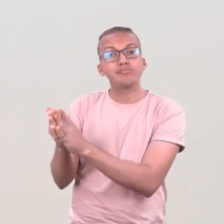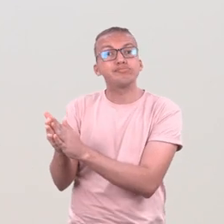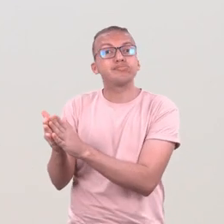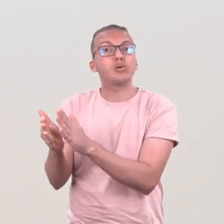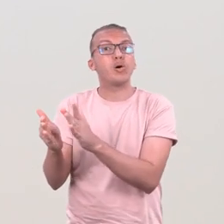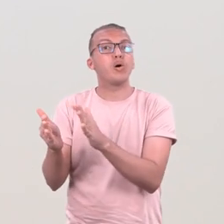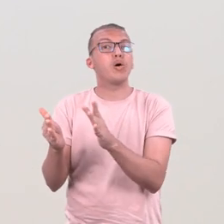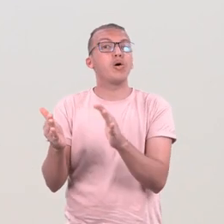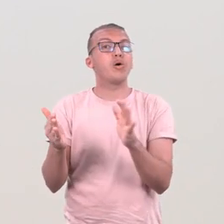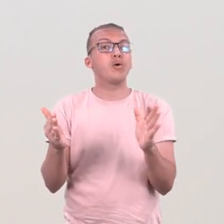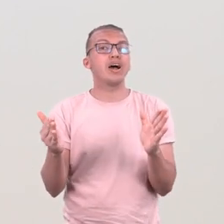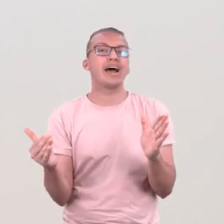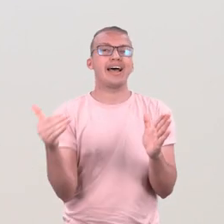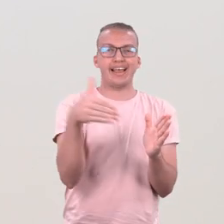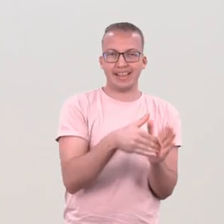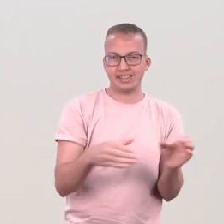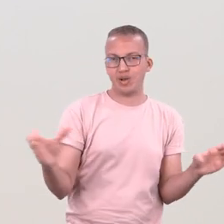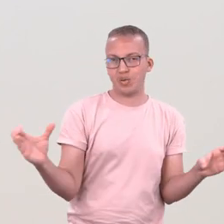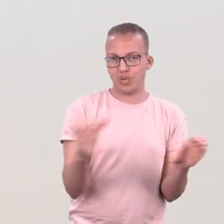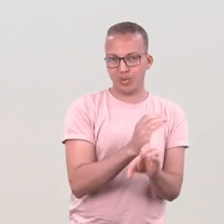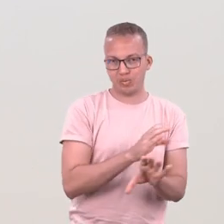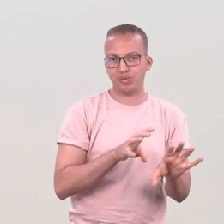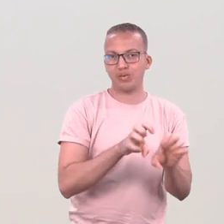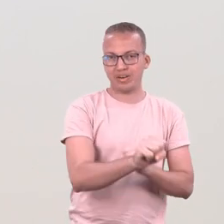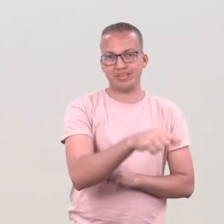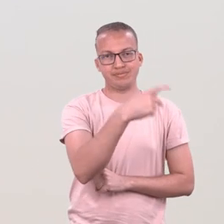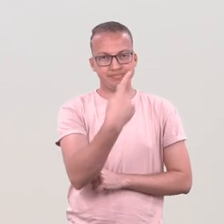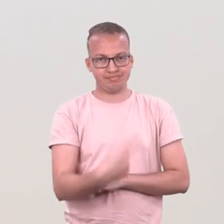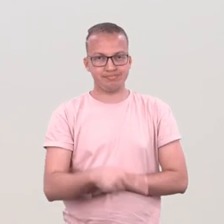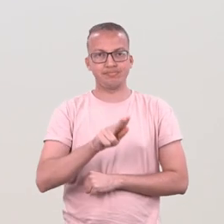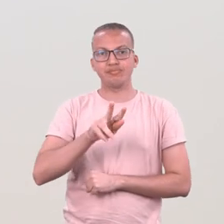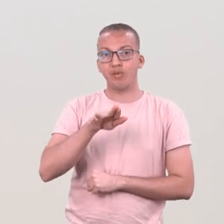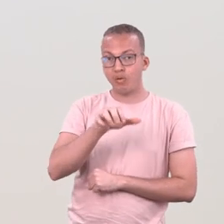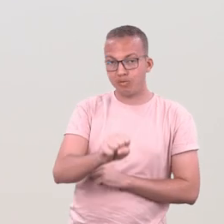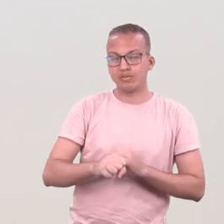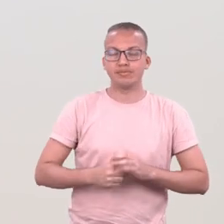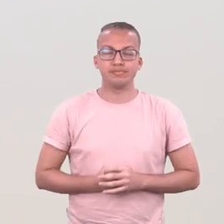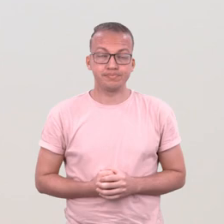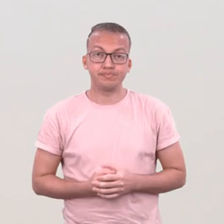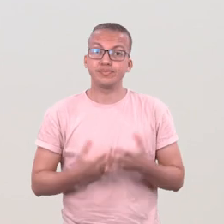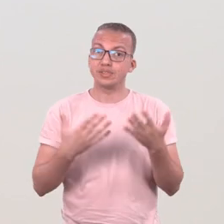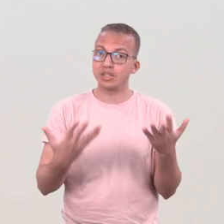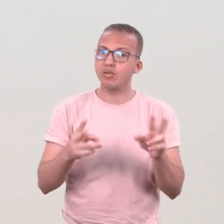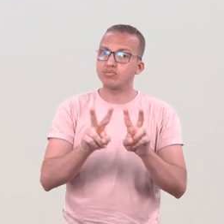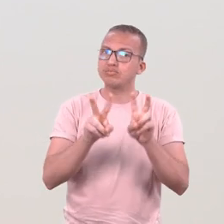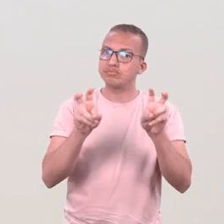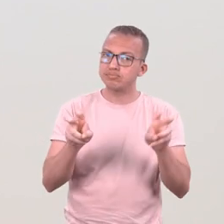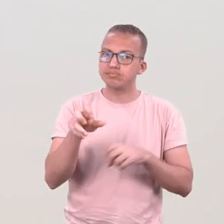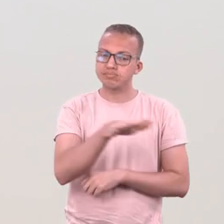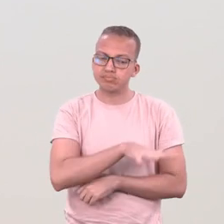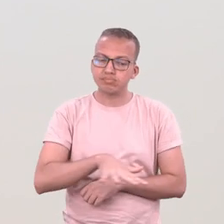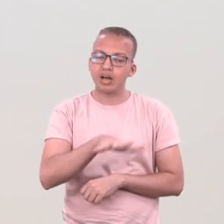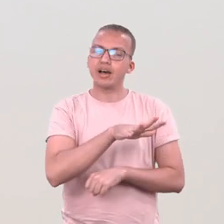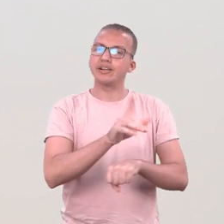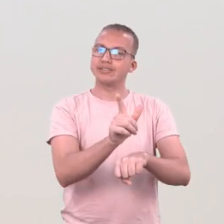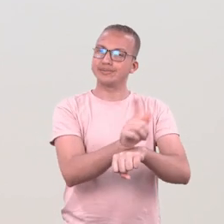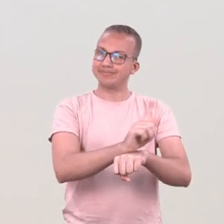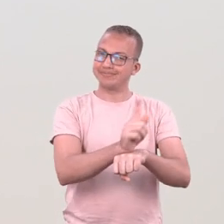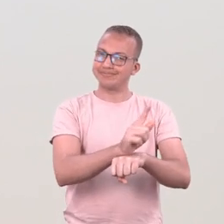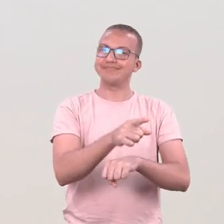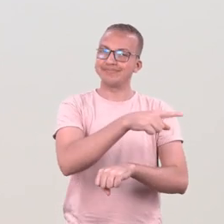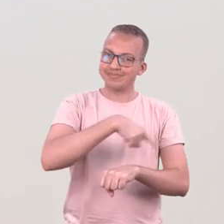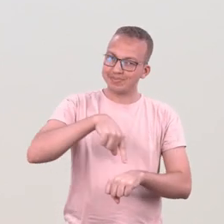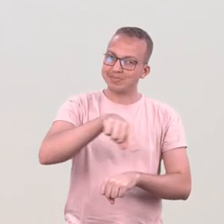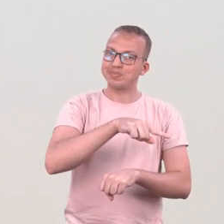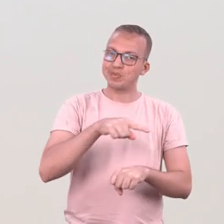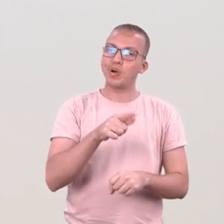escolar na graduação da UFES. Tudo que diz respeito à graduação, nós acabamos sendo